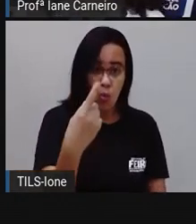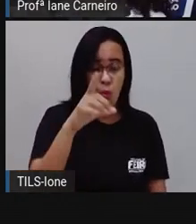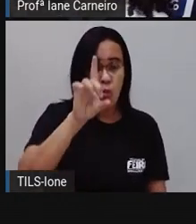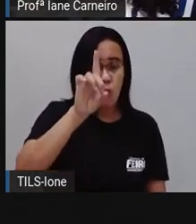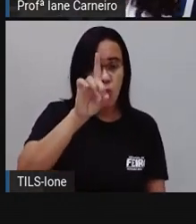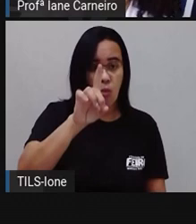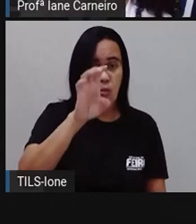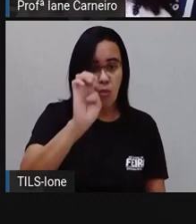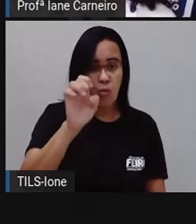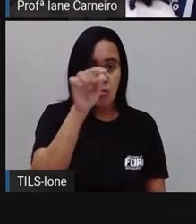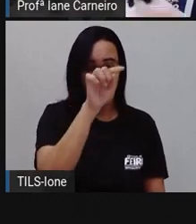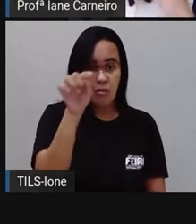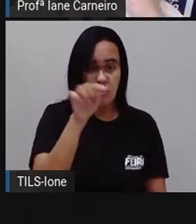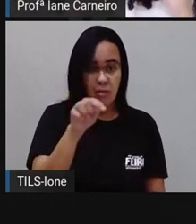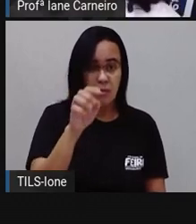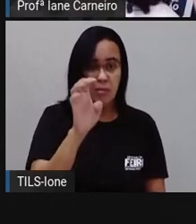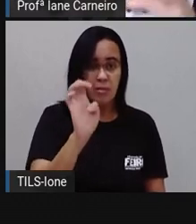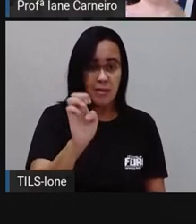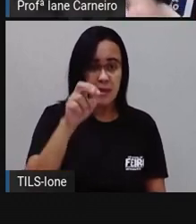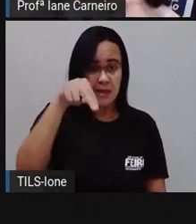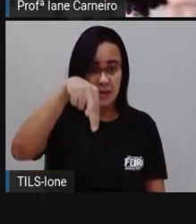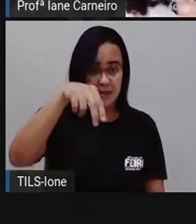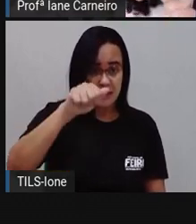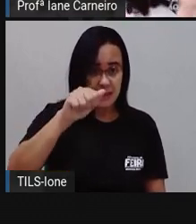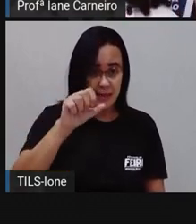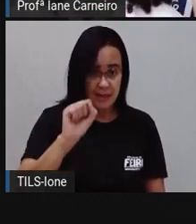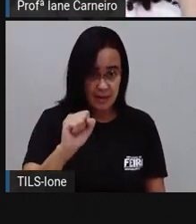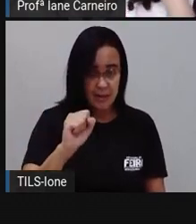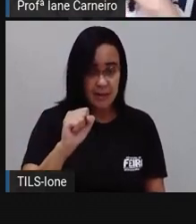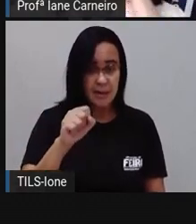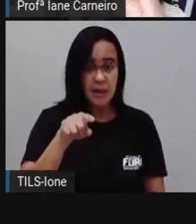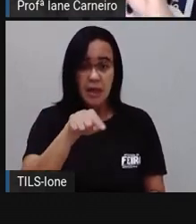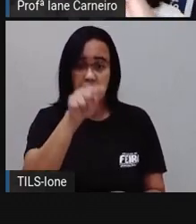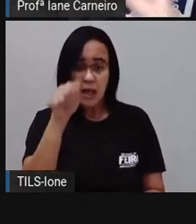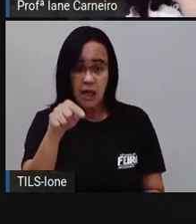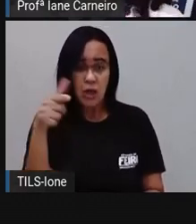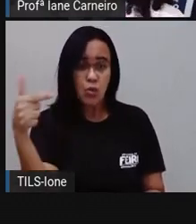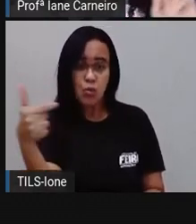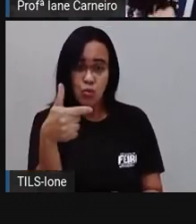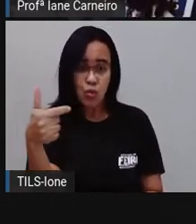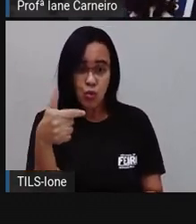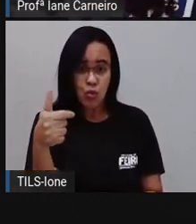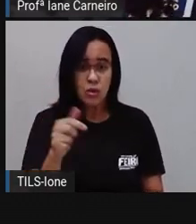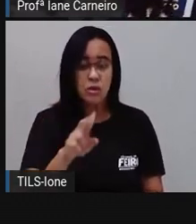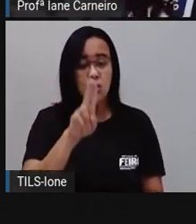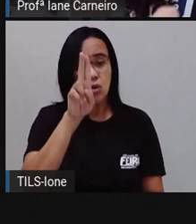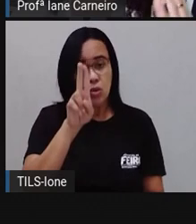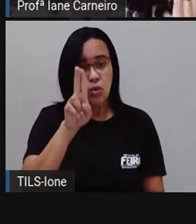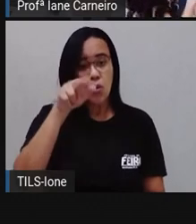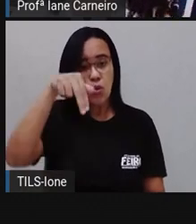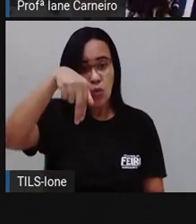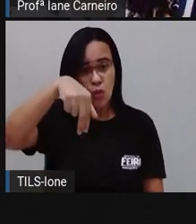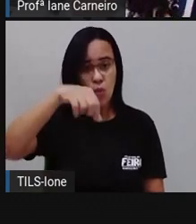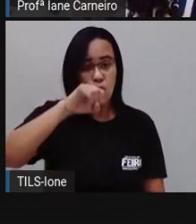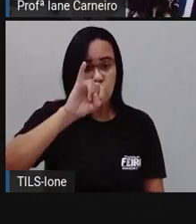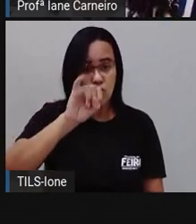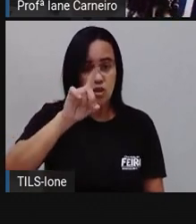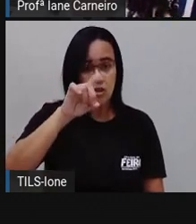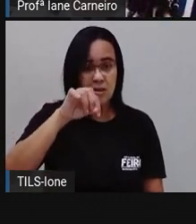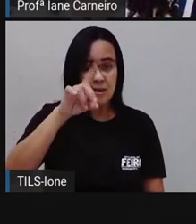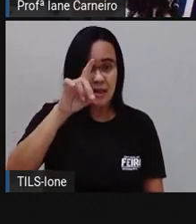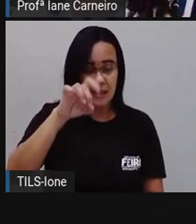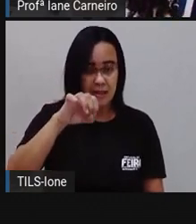fazer? A gente vai operar, né? A vai mexer com os números de ordens iguais. Então, eu vou tirar, ó,